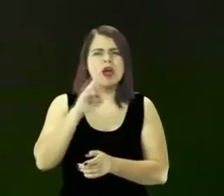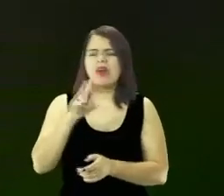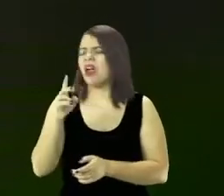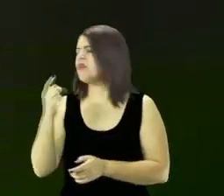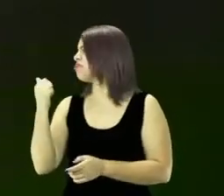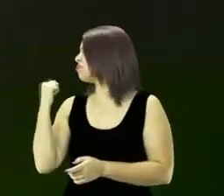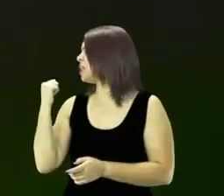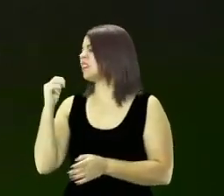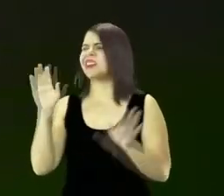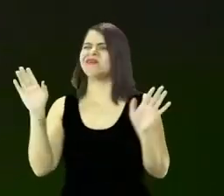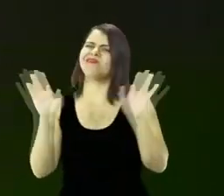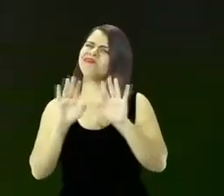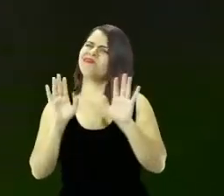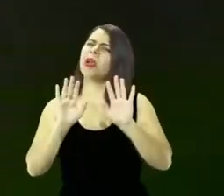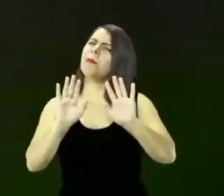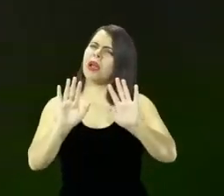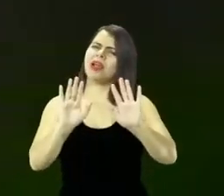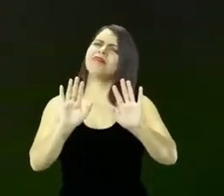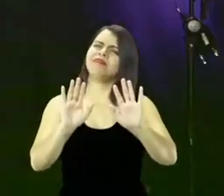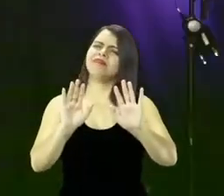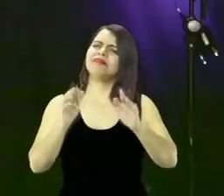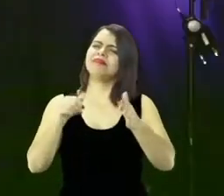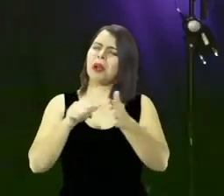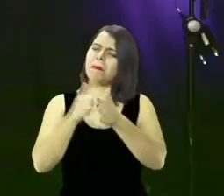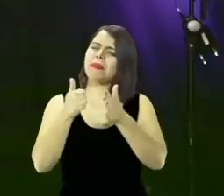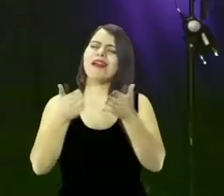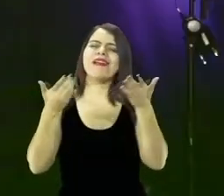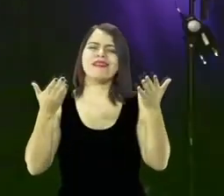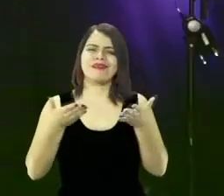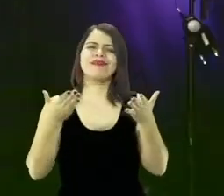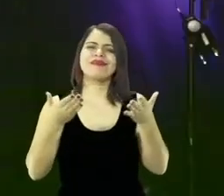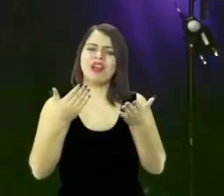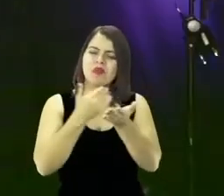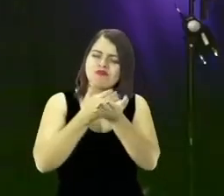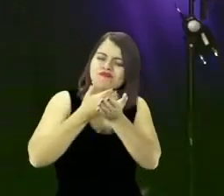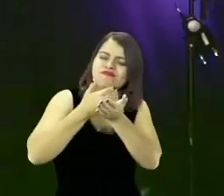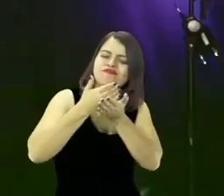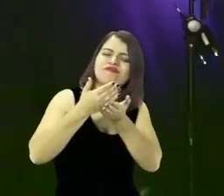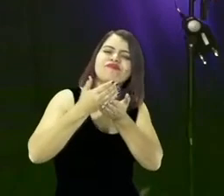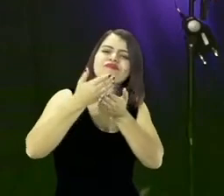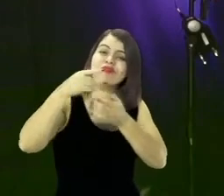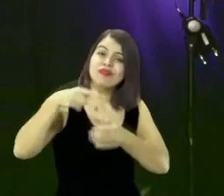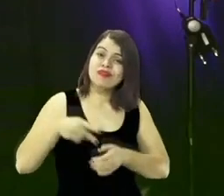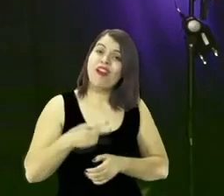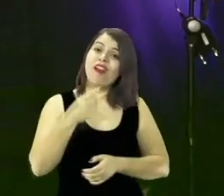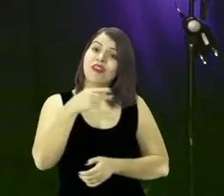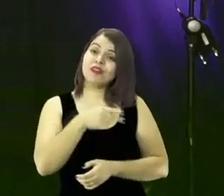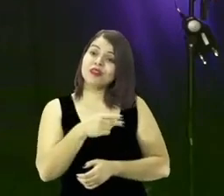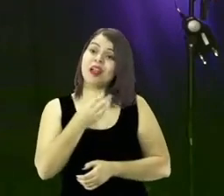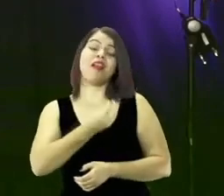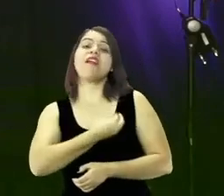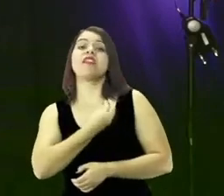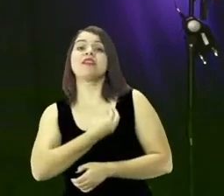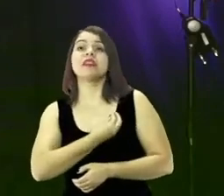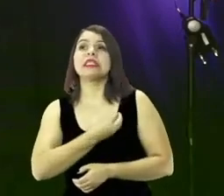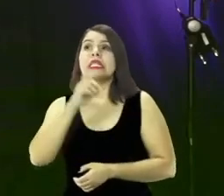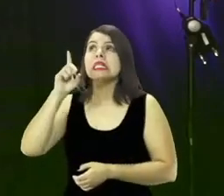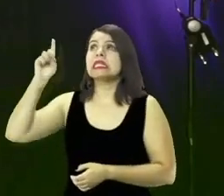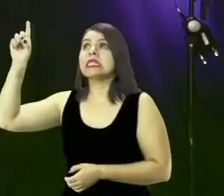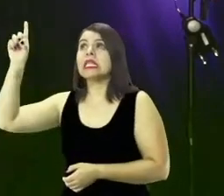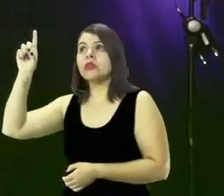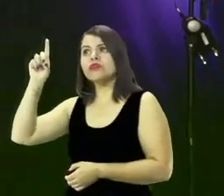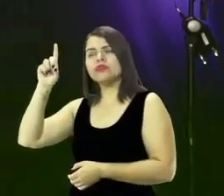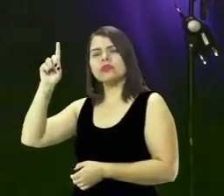vamos olhar que hoje é o primeiro dia do restante da nossa vida o que Deus quer olhar como está nosso coração se o nosso coração hoje estiver disposto